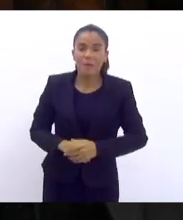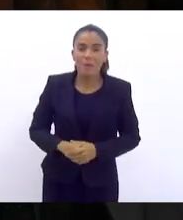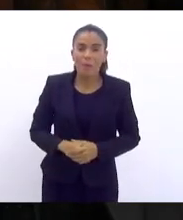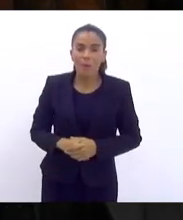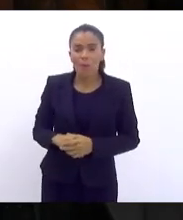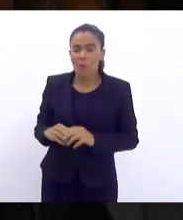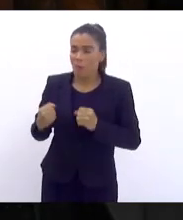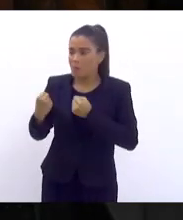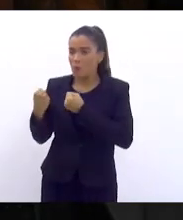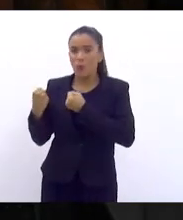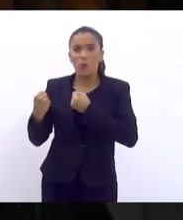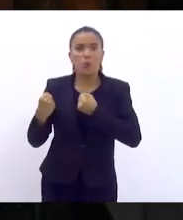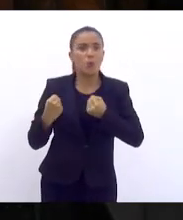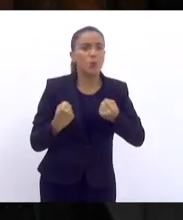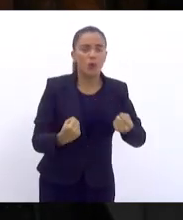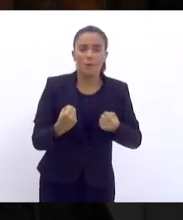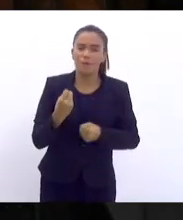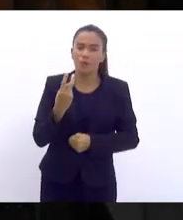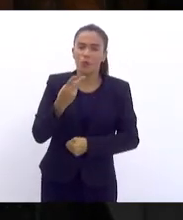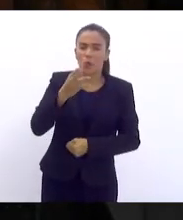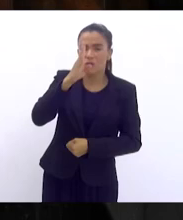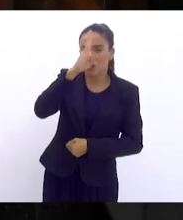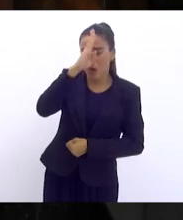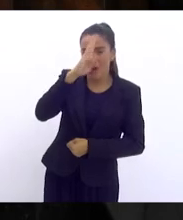chegar aqui, duas horas, duas e pouquinho,